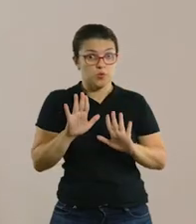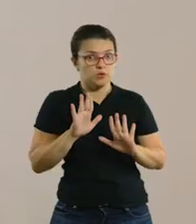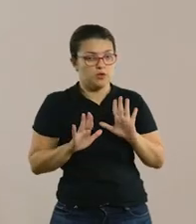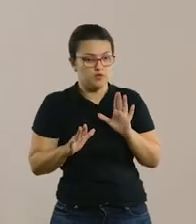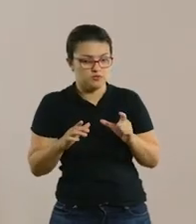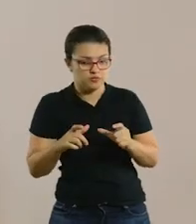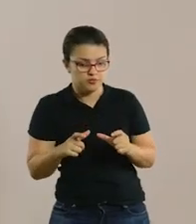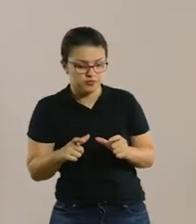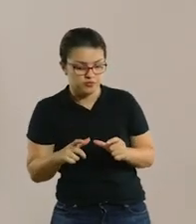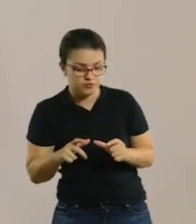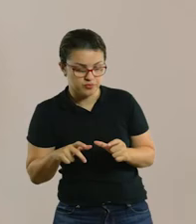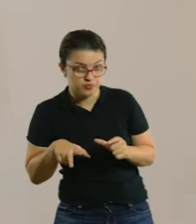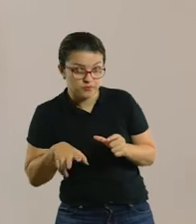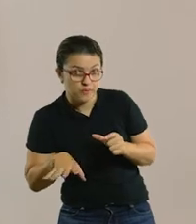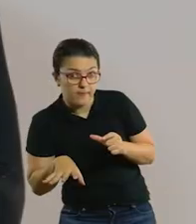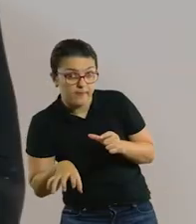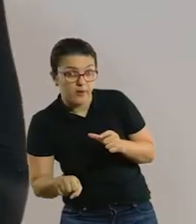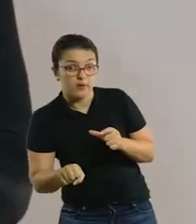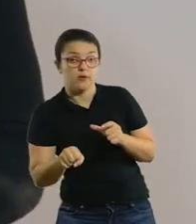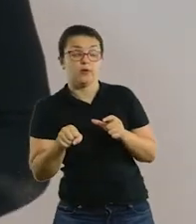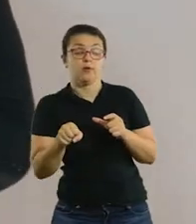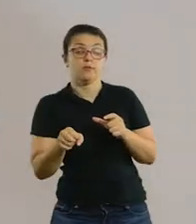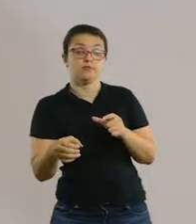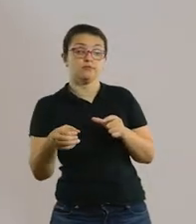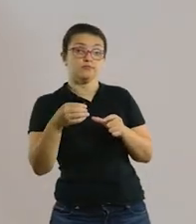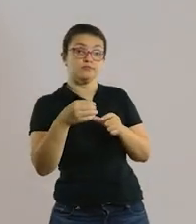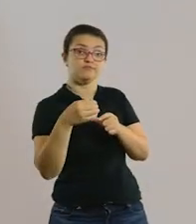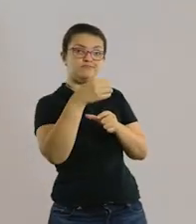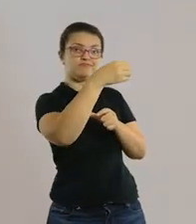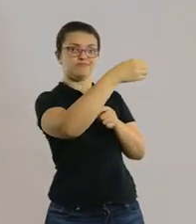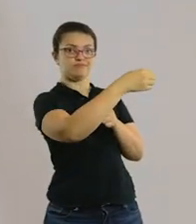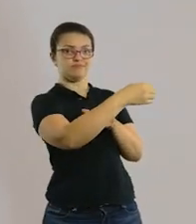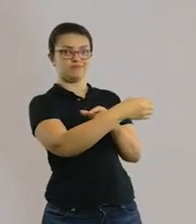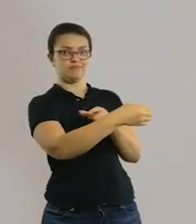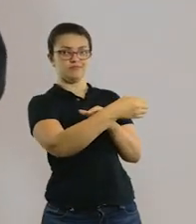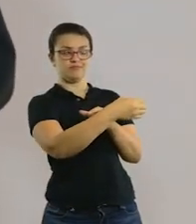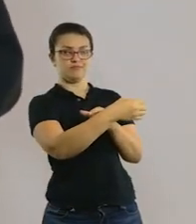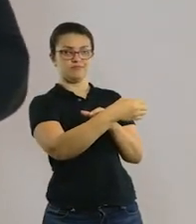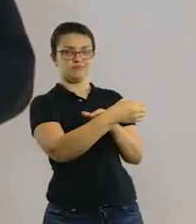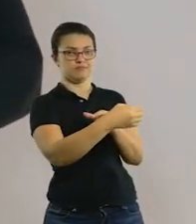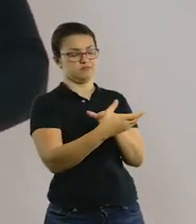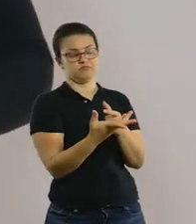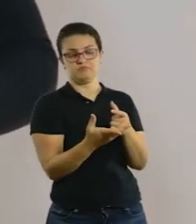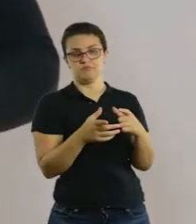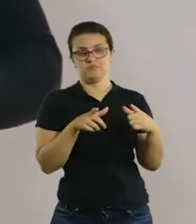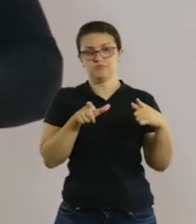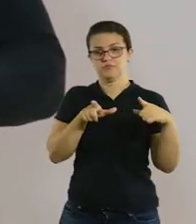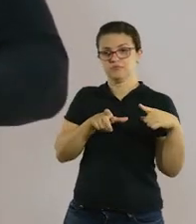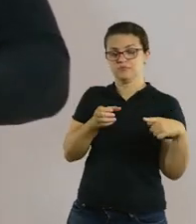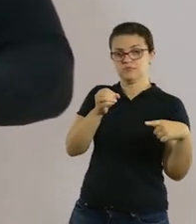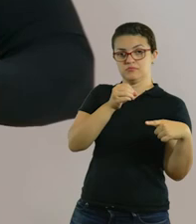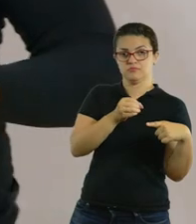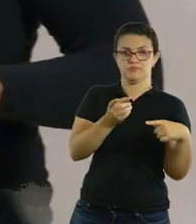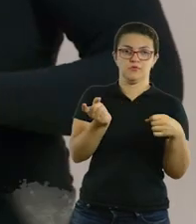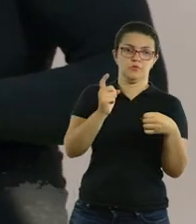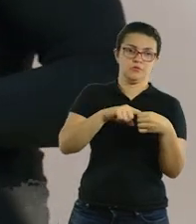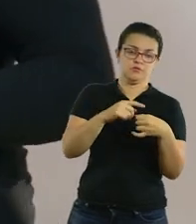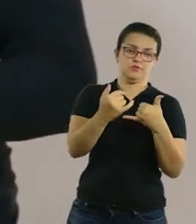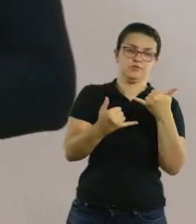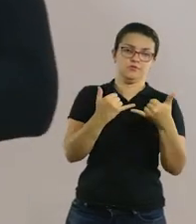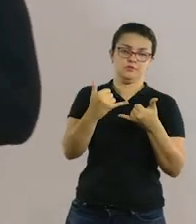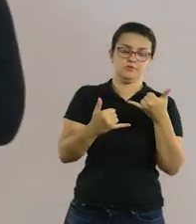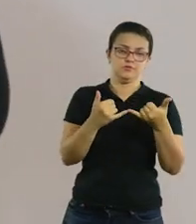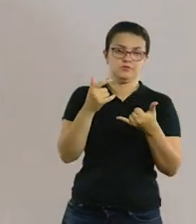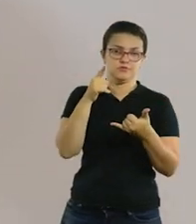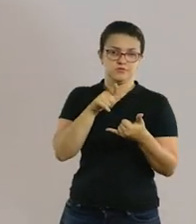agachar com cuidado para não derrubar a minha própria bolinha, tá? E coloca no pratinho dele, no caderno dele, no objeto que está segurando, para ele poder